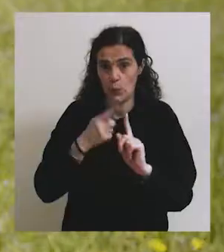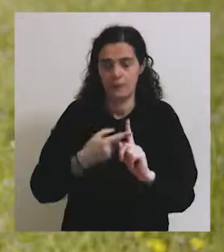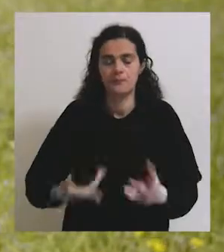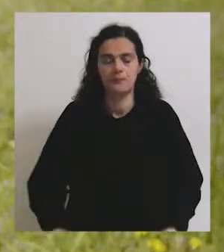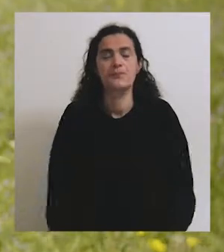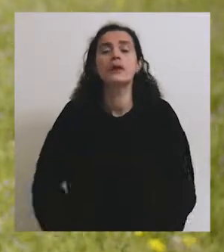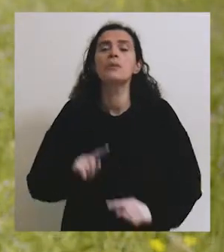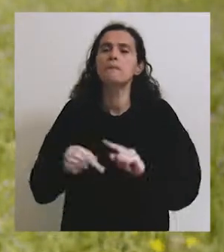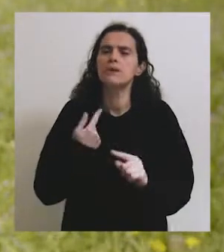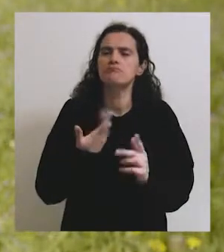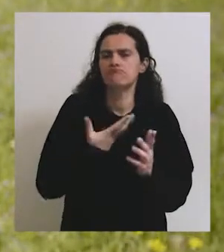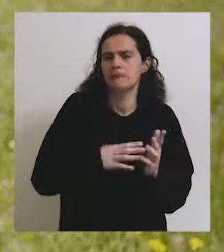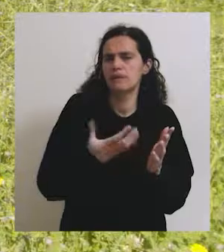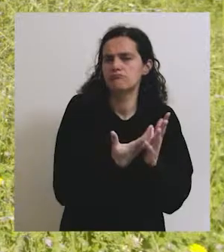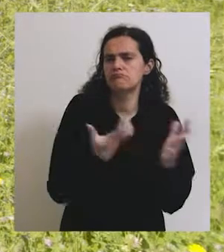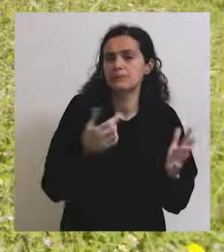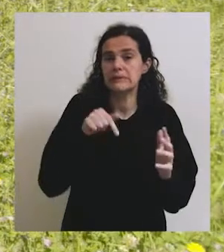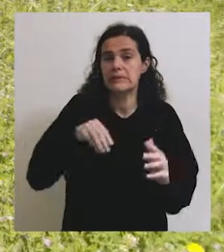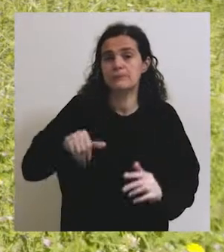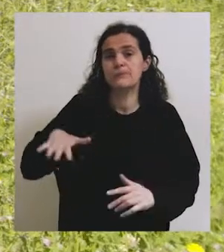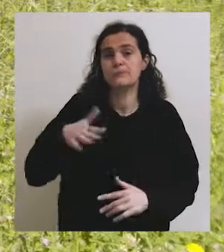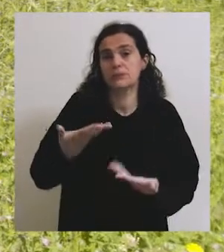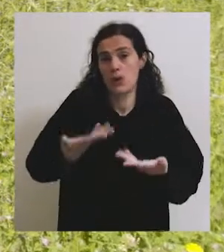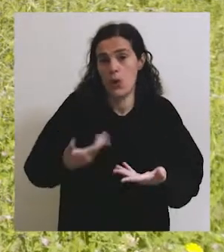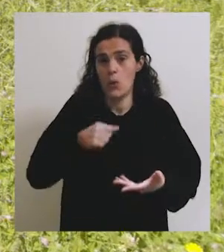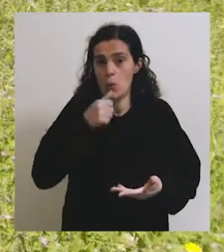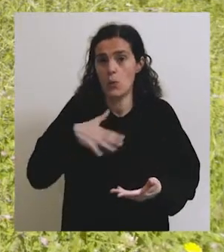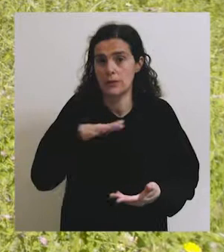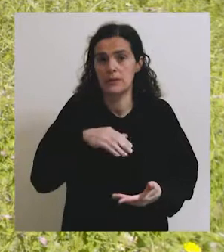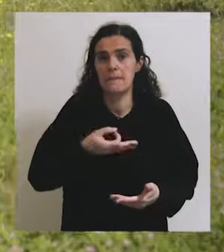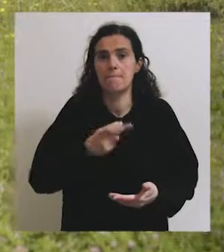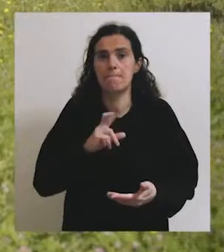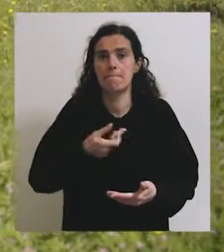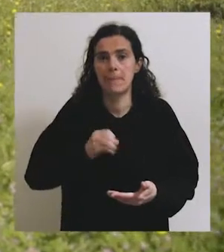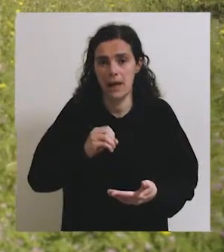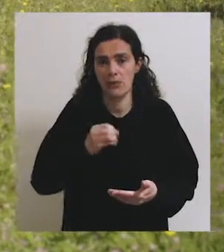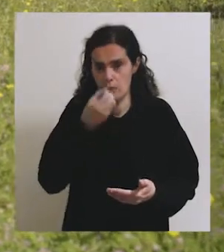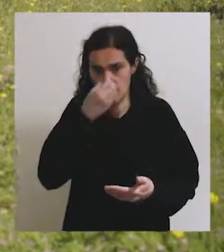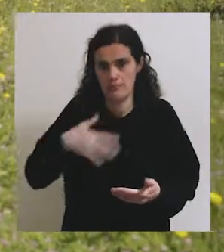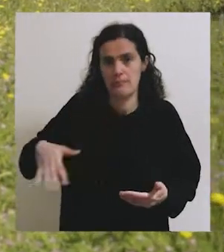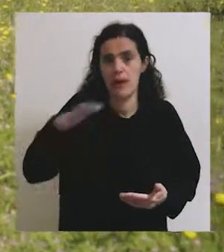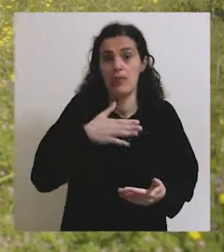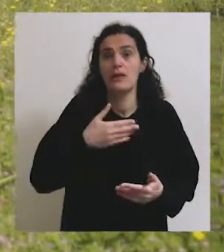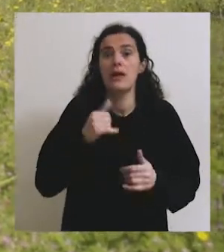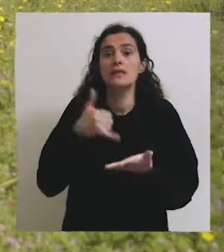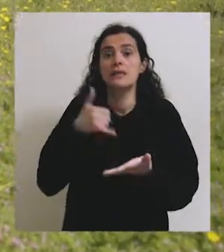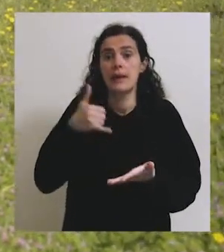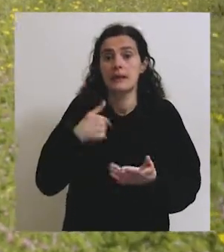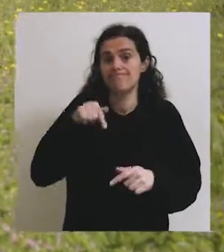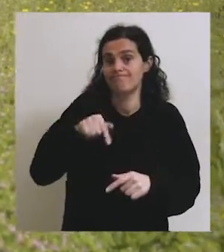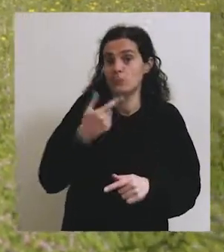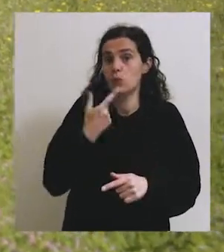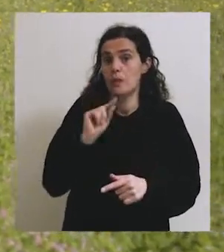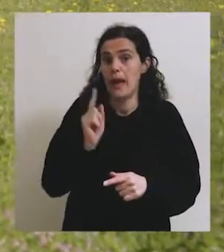ano. Depois, queria destacar o local onde nós estamos, o chamado Prado das Abelhas. É chamado assim porque